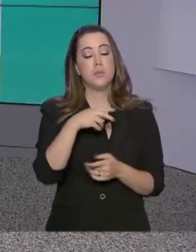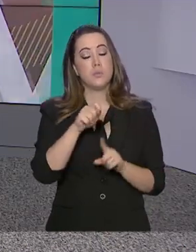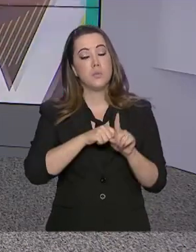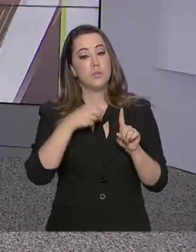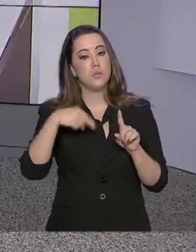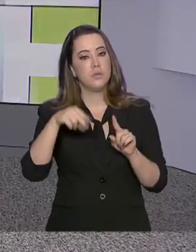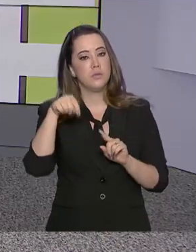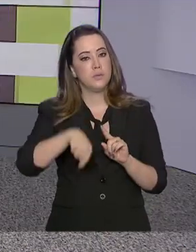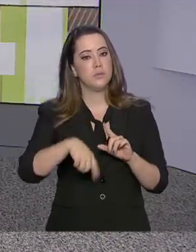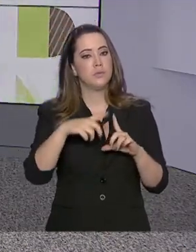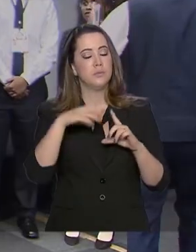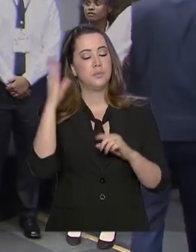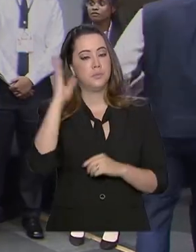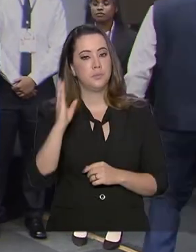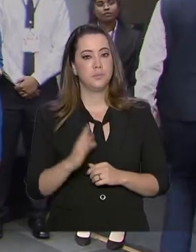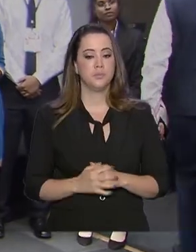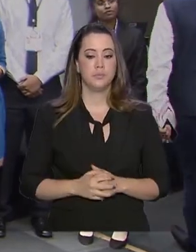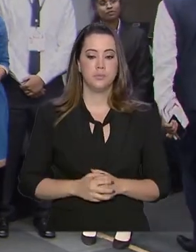aqui no Brasil.